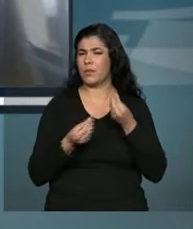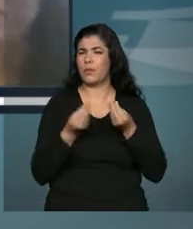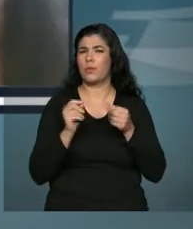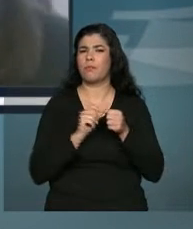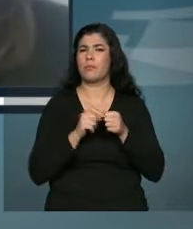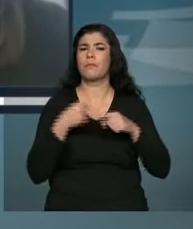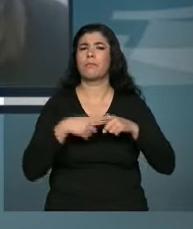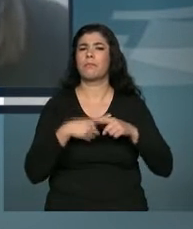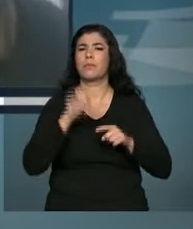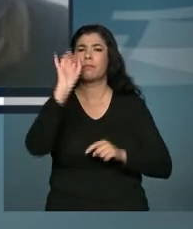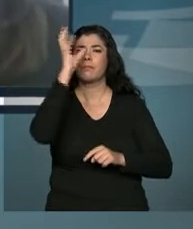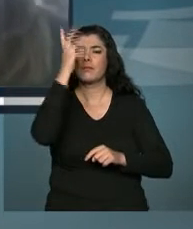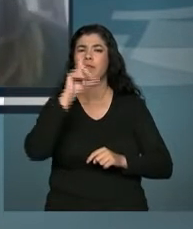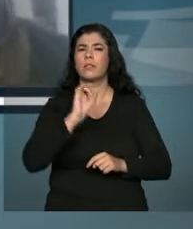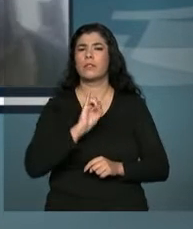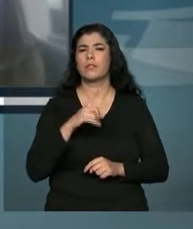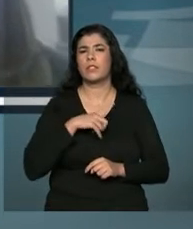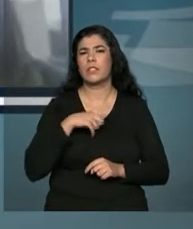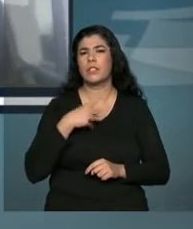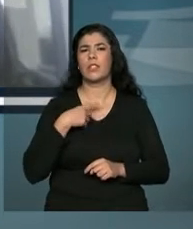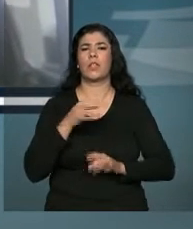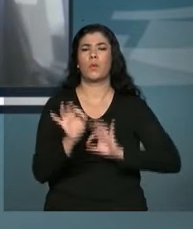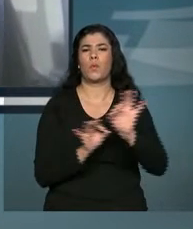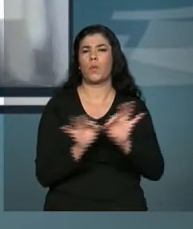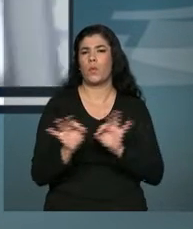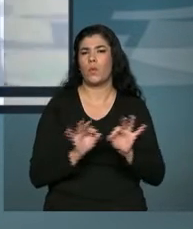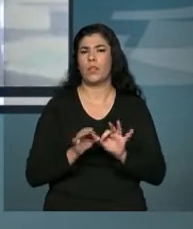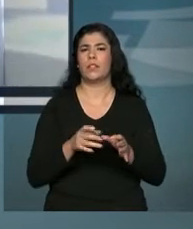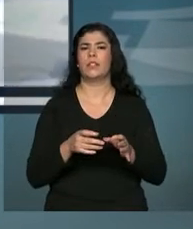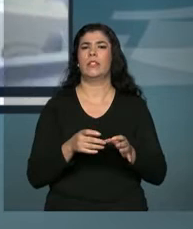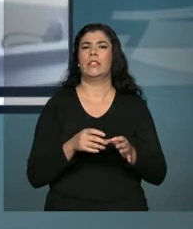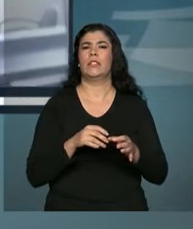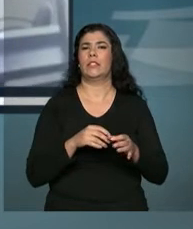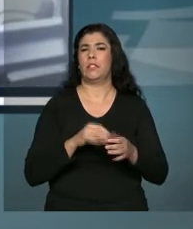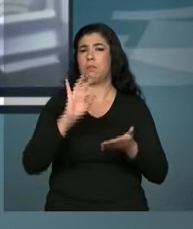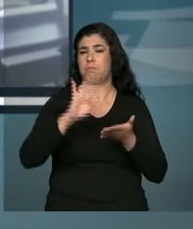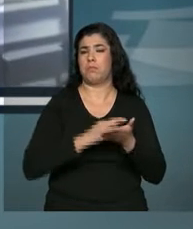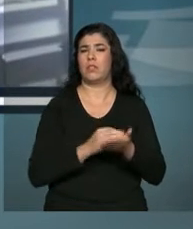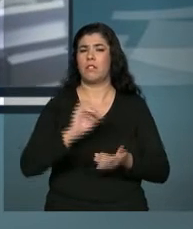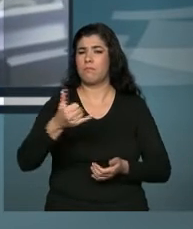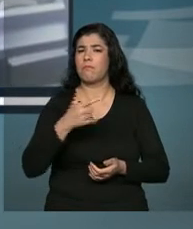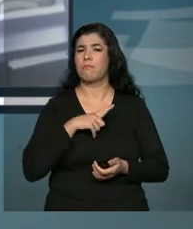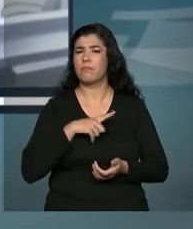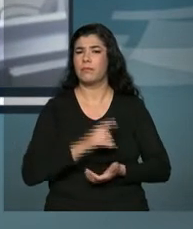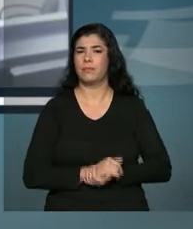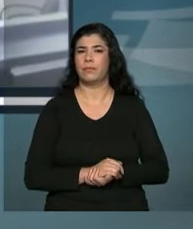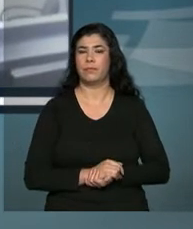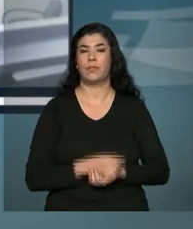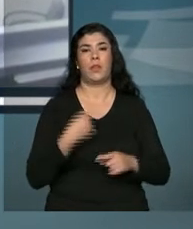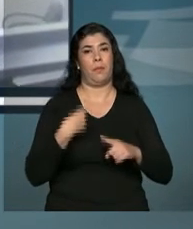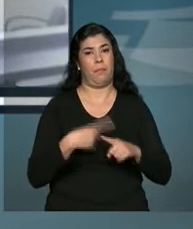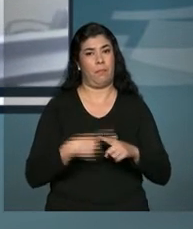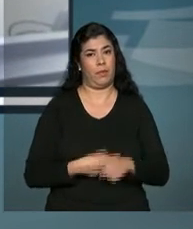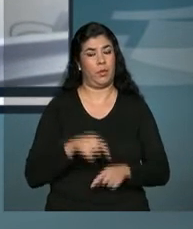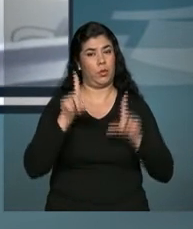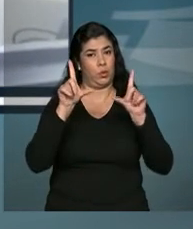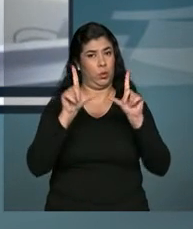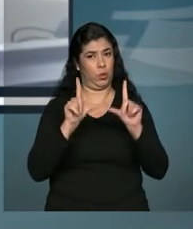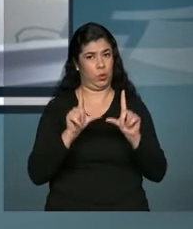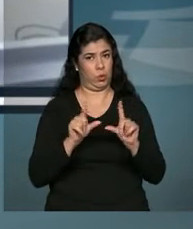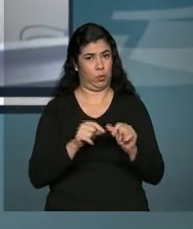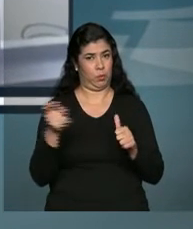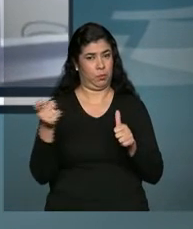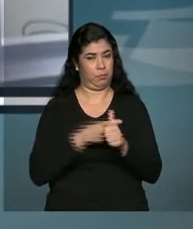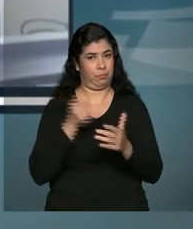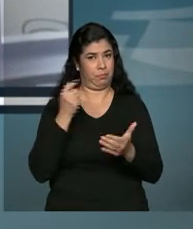por que você resolveu se formalizar e quais são as vantagens? Porque a carga tributária fica bem menor e